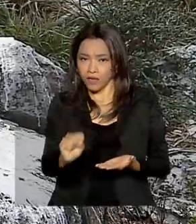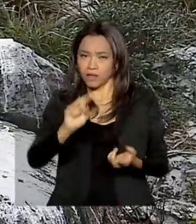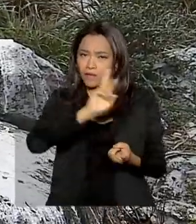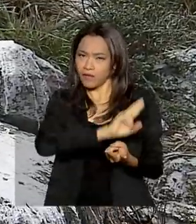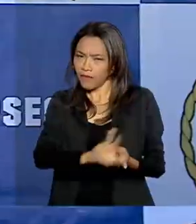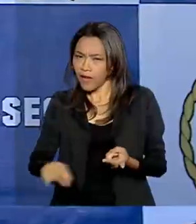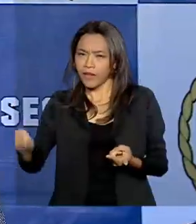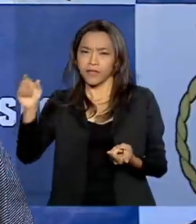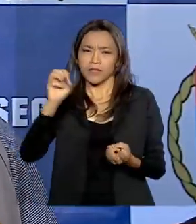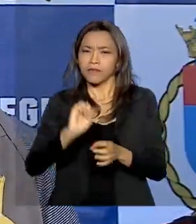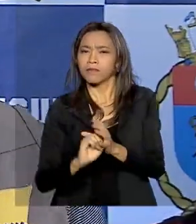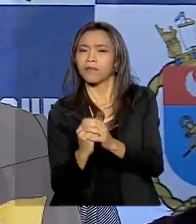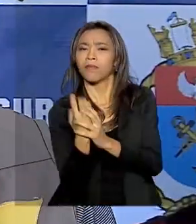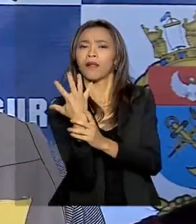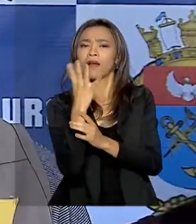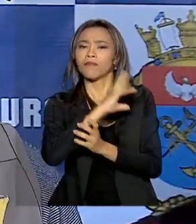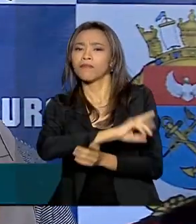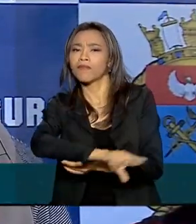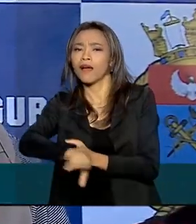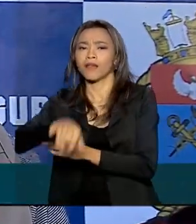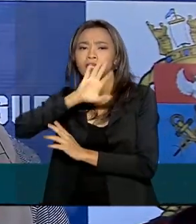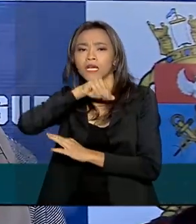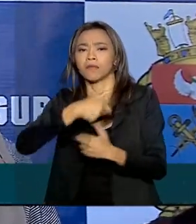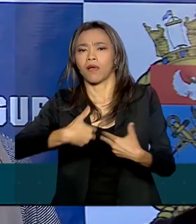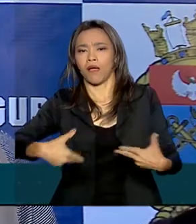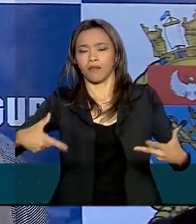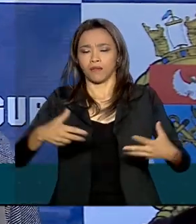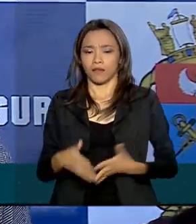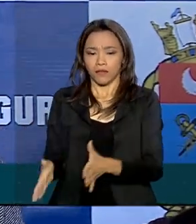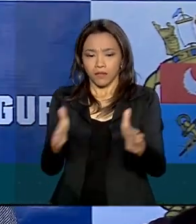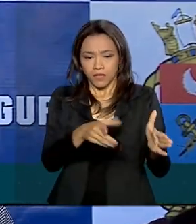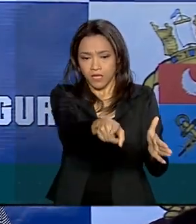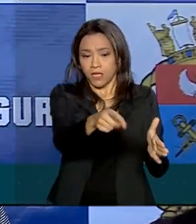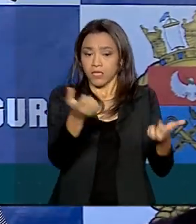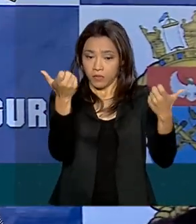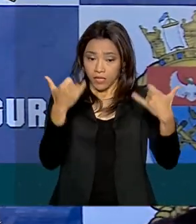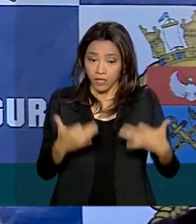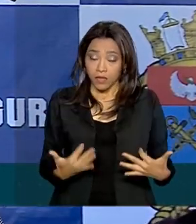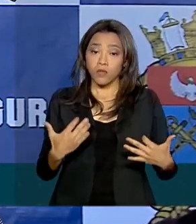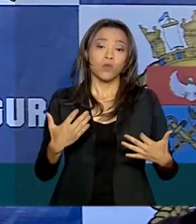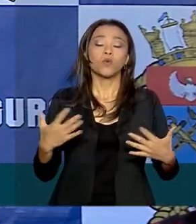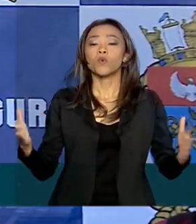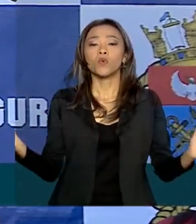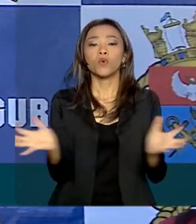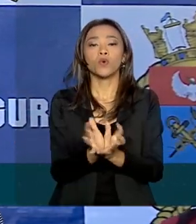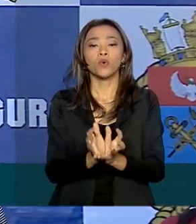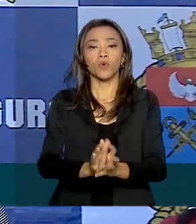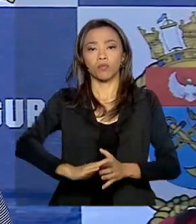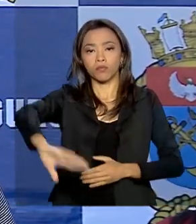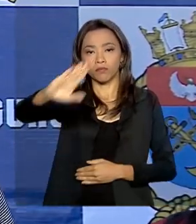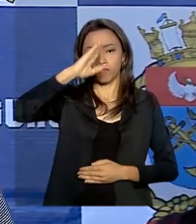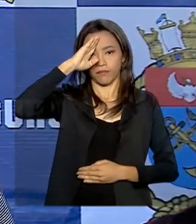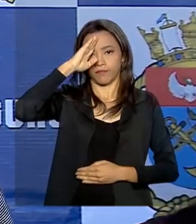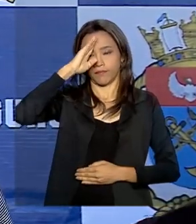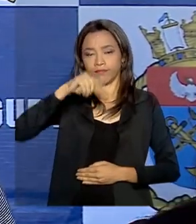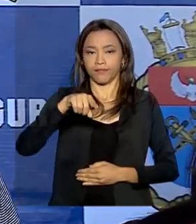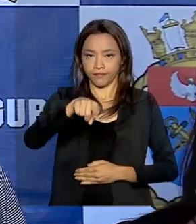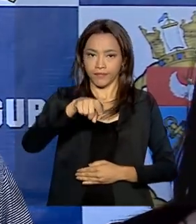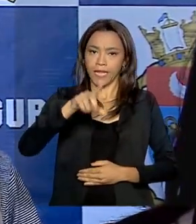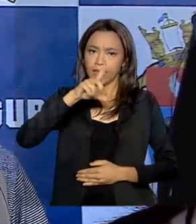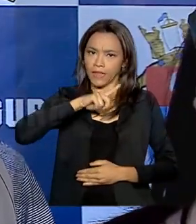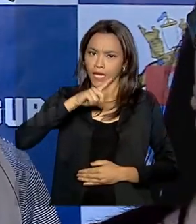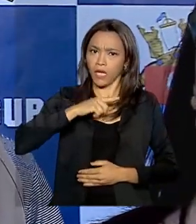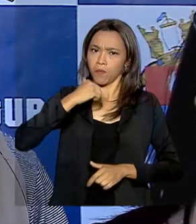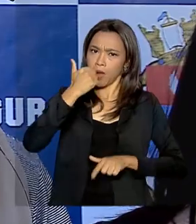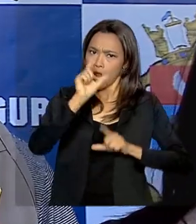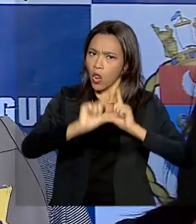e animais. Eu fico feliz que nós estamos combatendo isso junto. As forças armadas, elas têm a capilaridade dela, ela tem uma